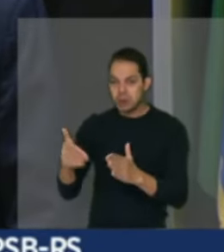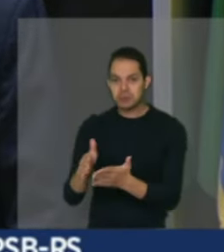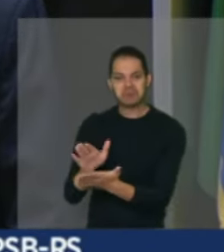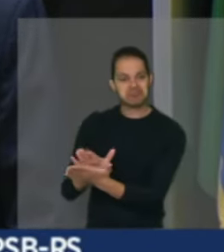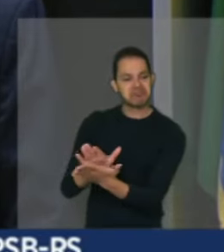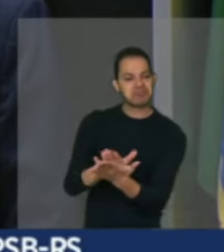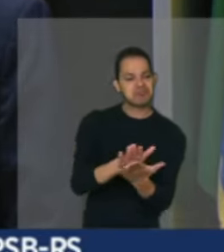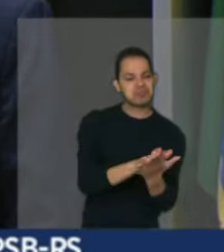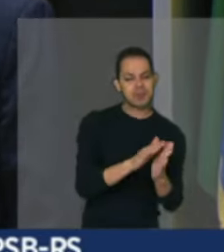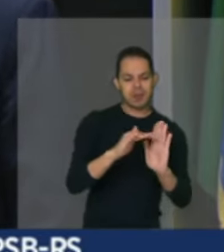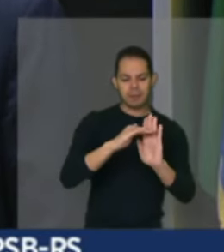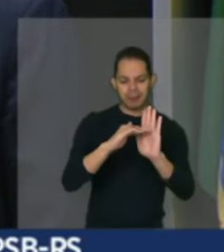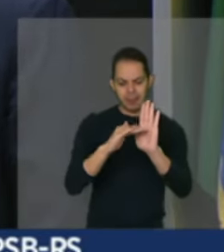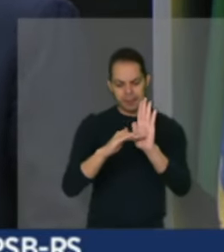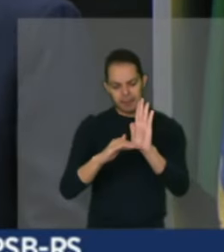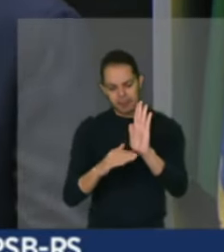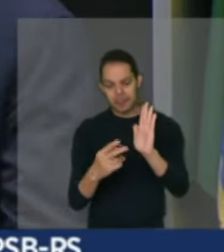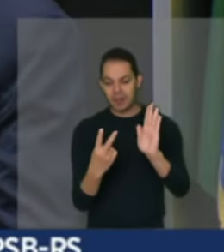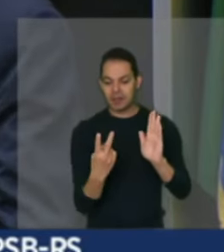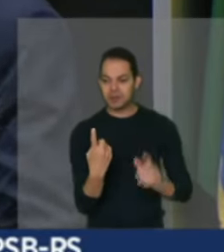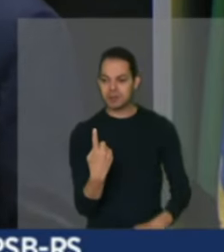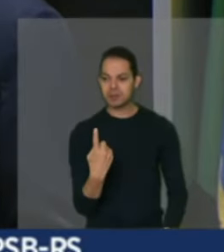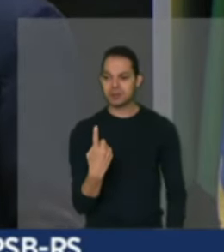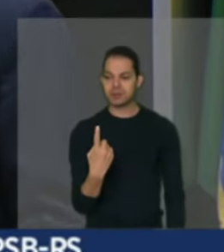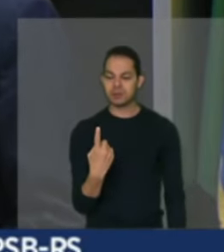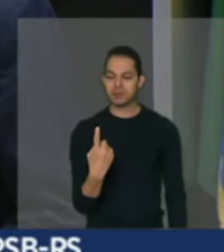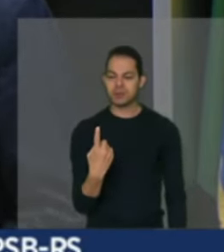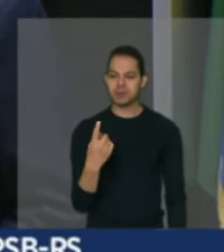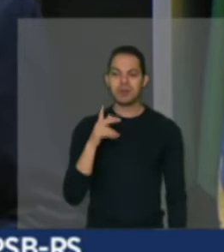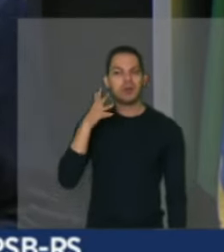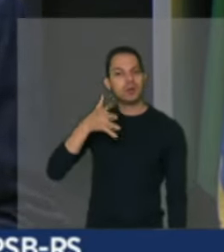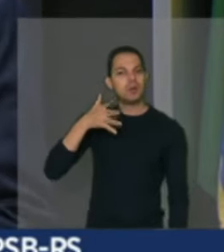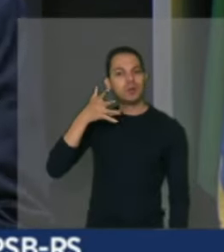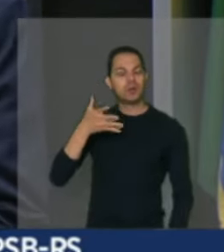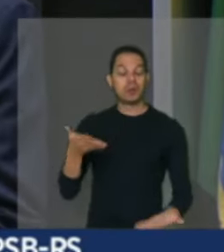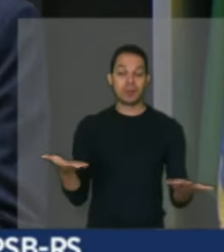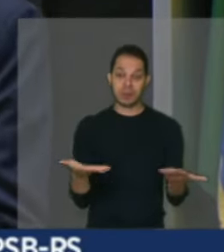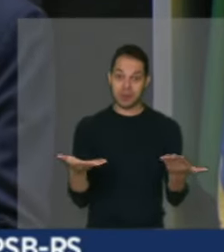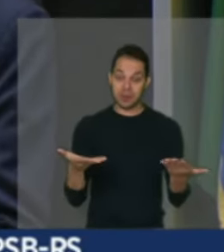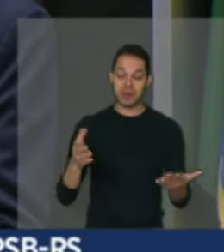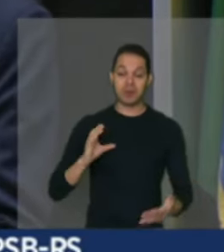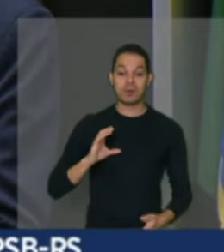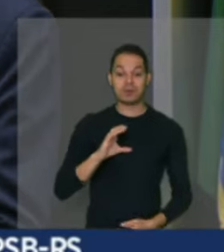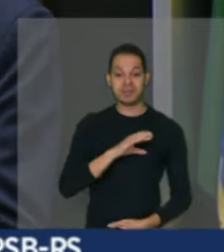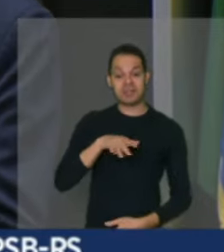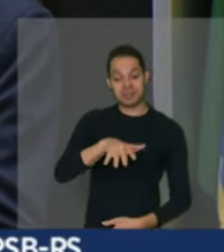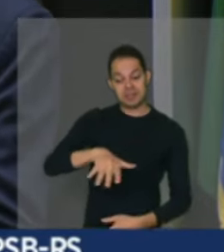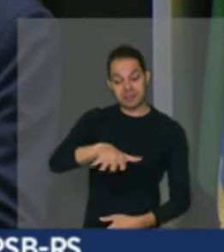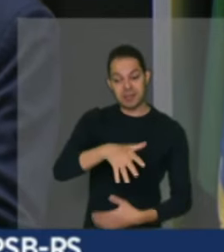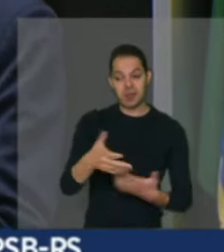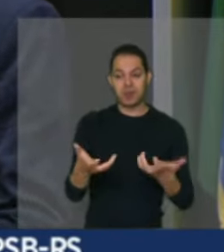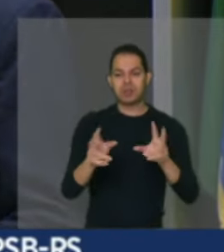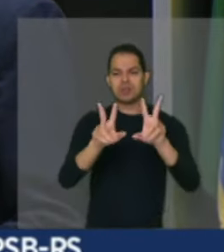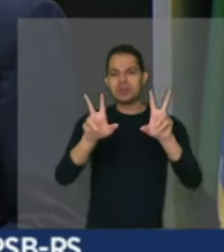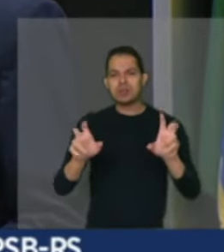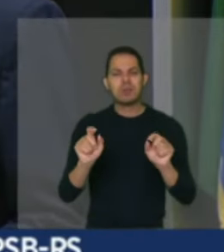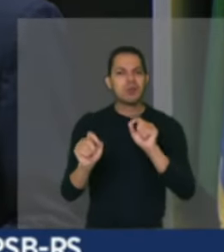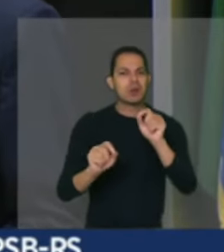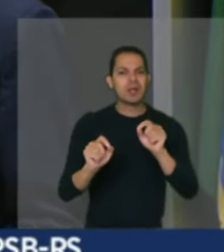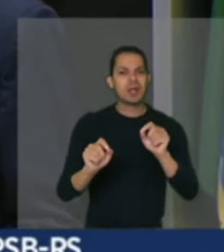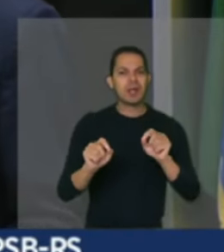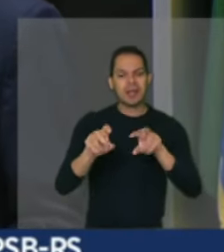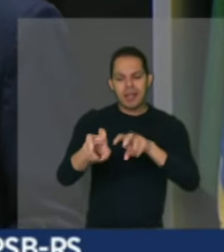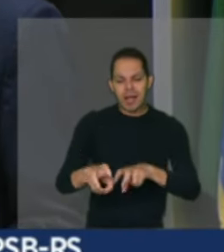21, que vão se manifestar nessa comissão geral, sobre os desafios da agricultura